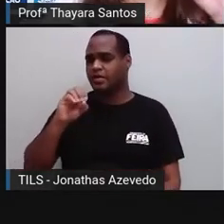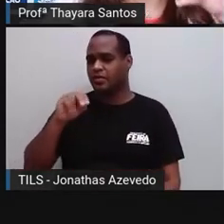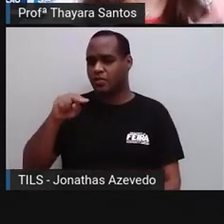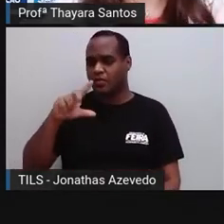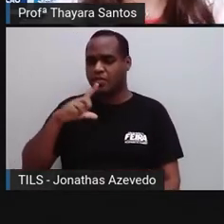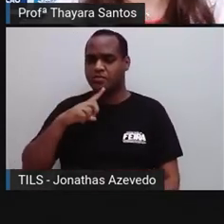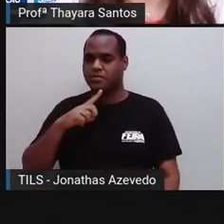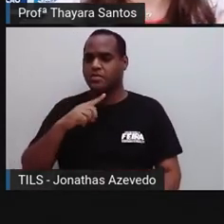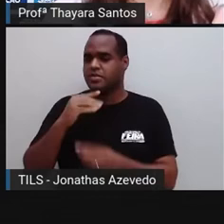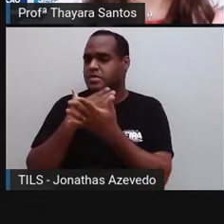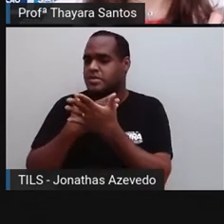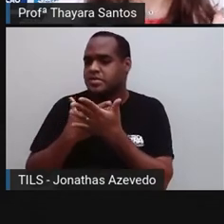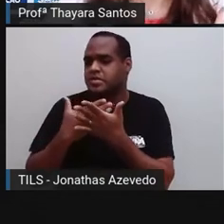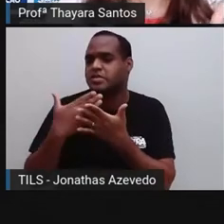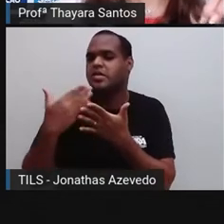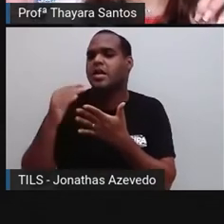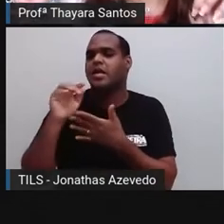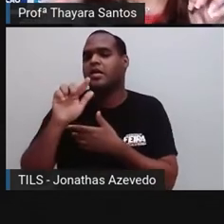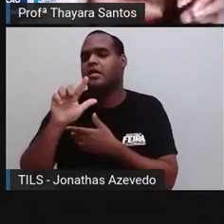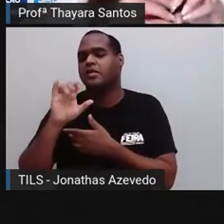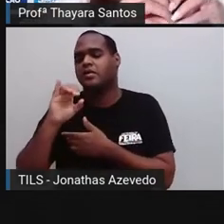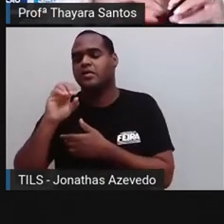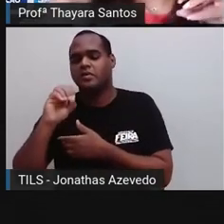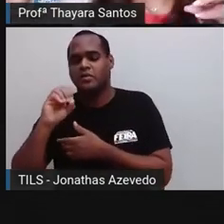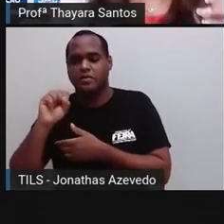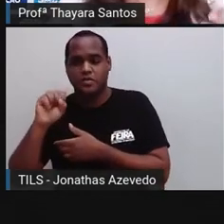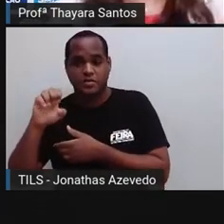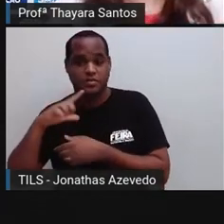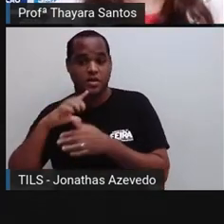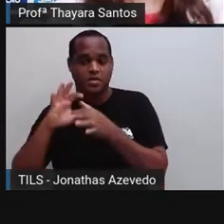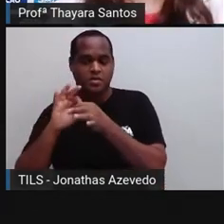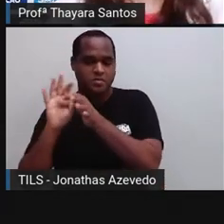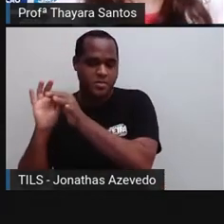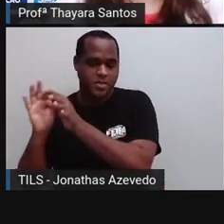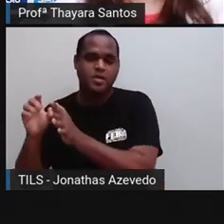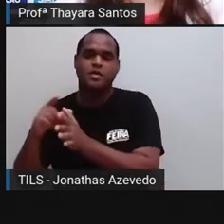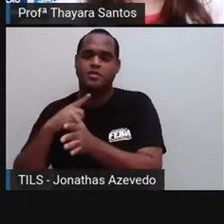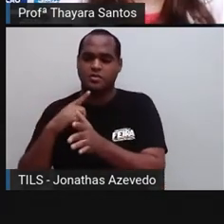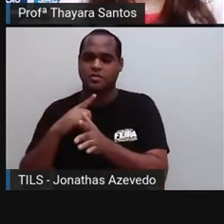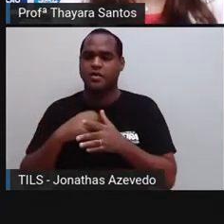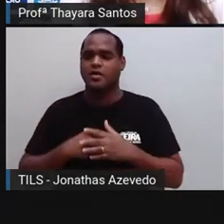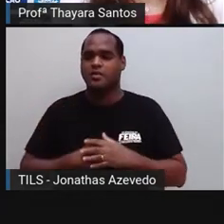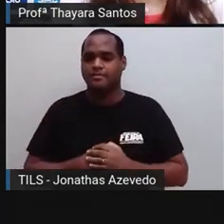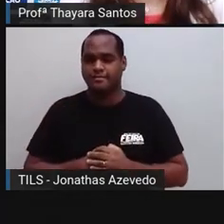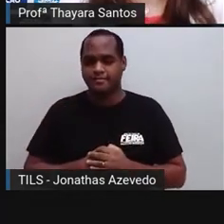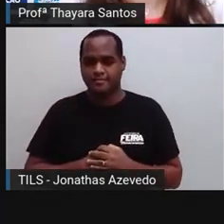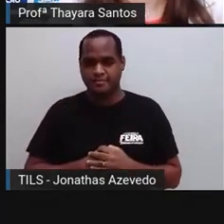apreensão da glicose, enquanto o glucagon, ele libera essa glicose no nosso corpo.